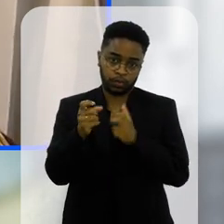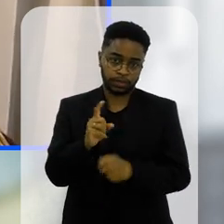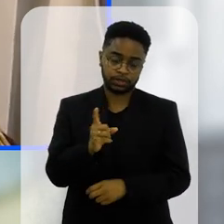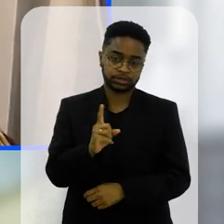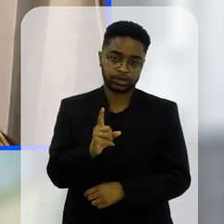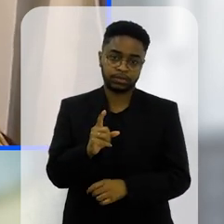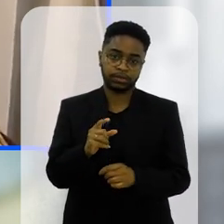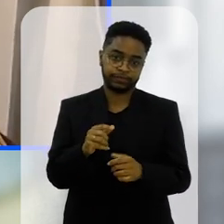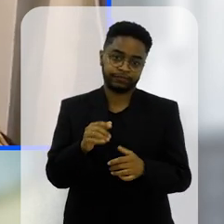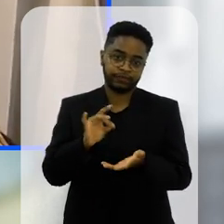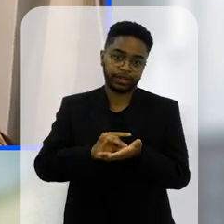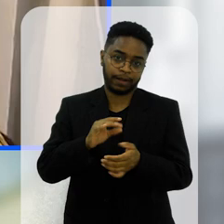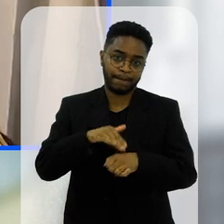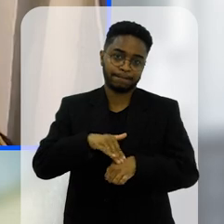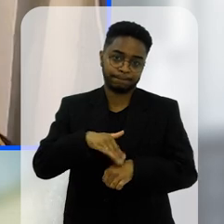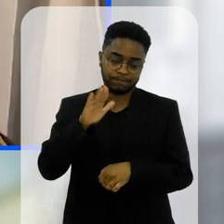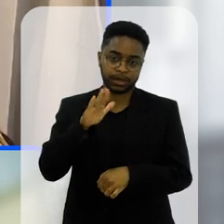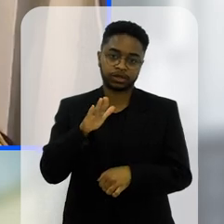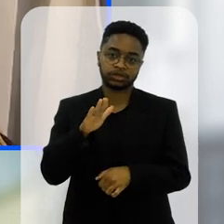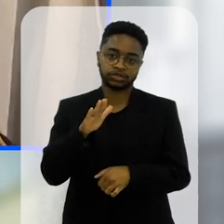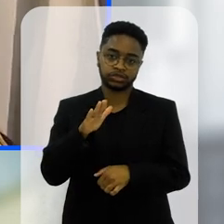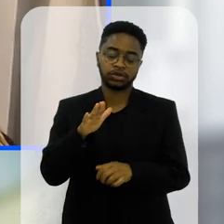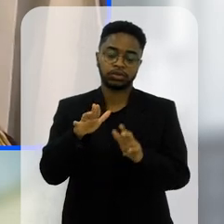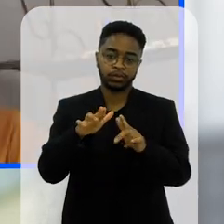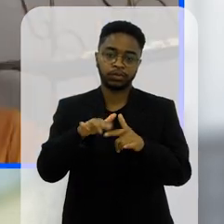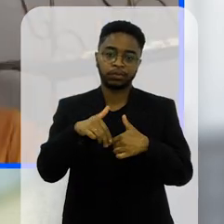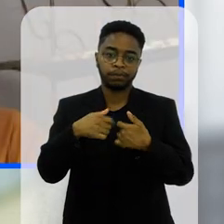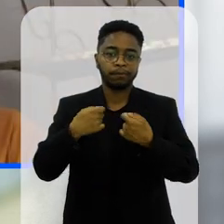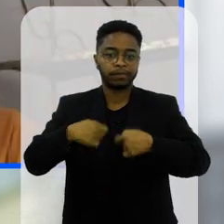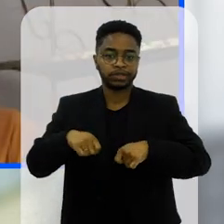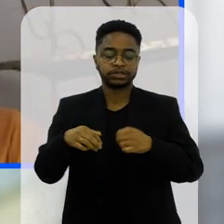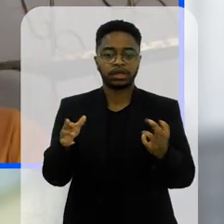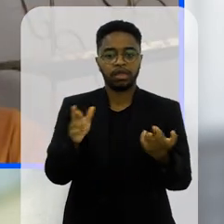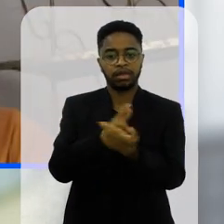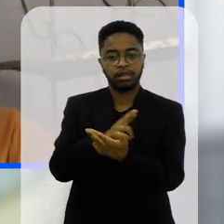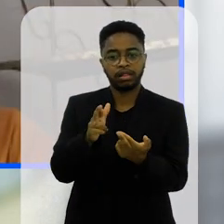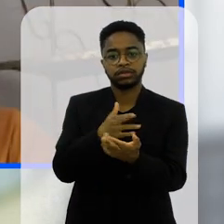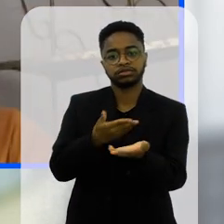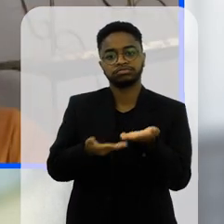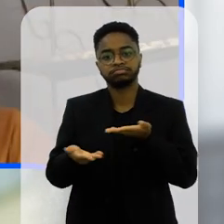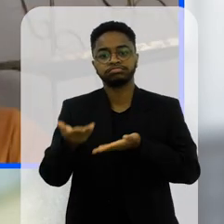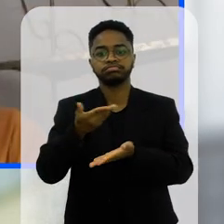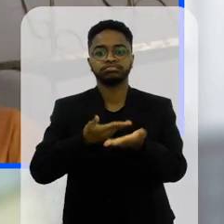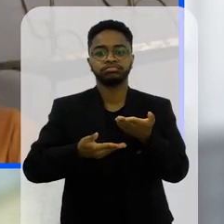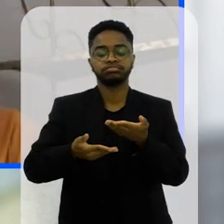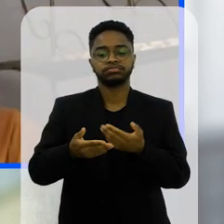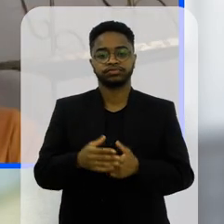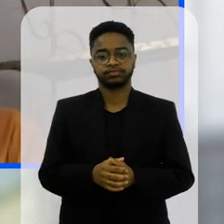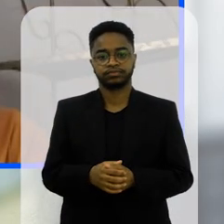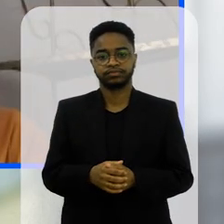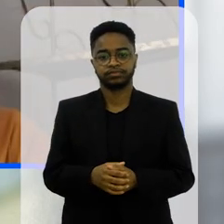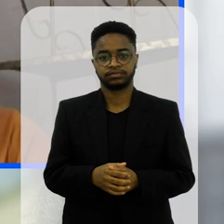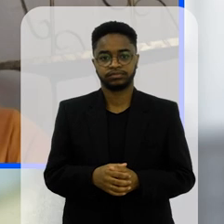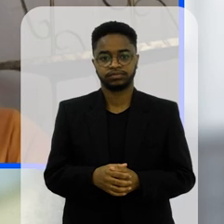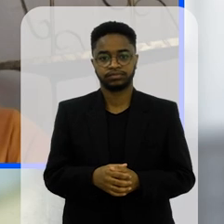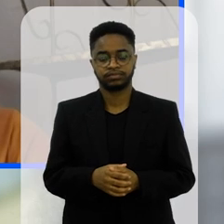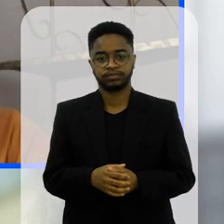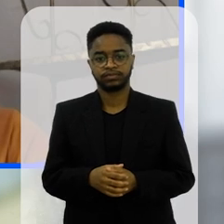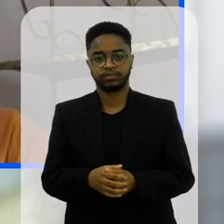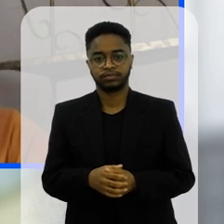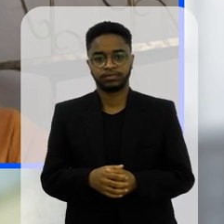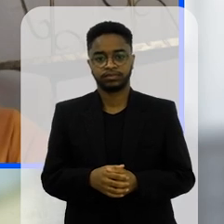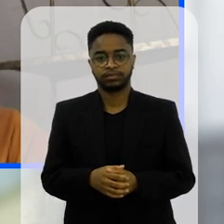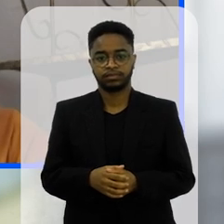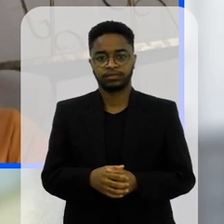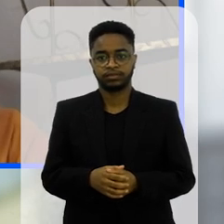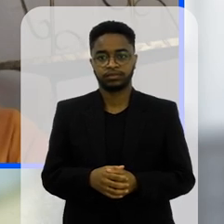esse olhar né é mais mesmo por conta da necessidade dessas relações humanas aí dessa interação social das crianças